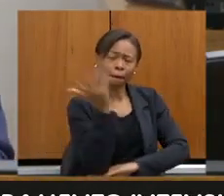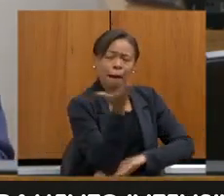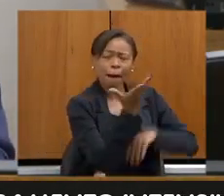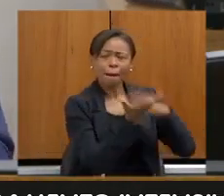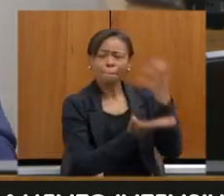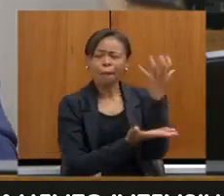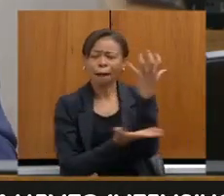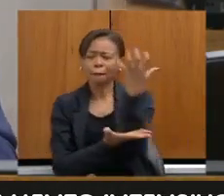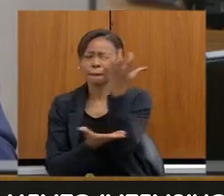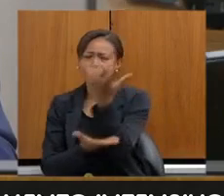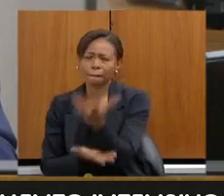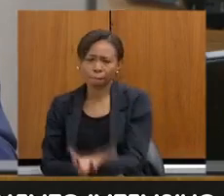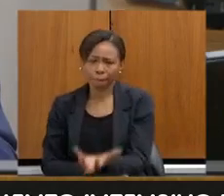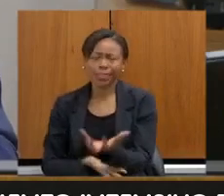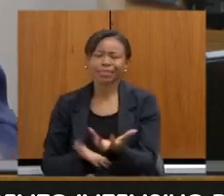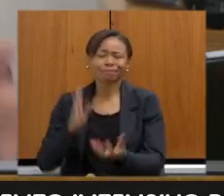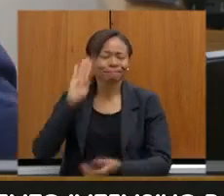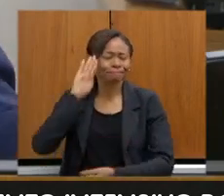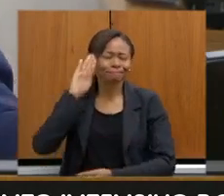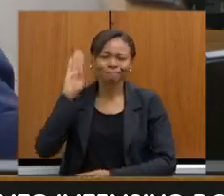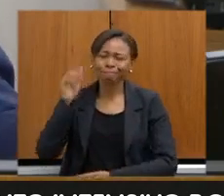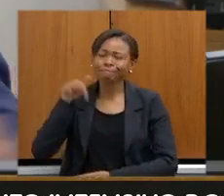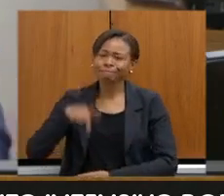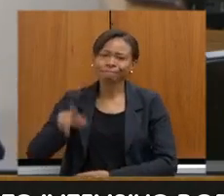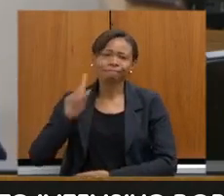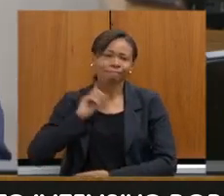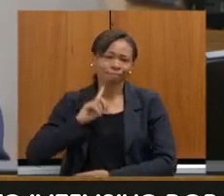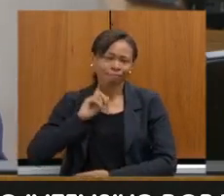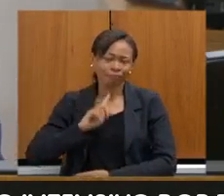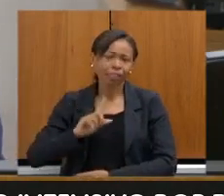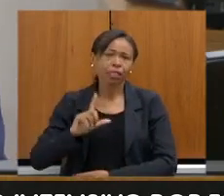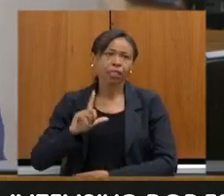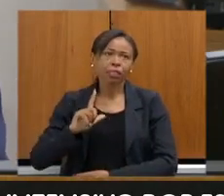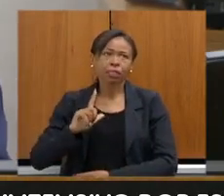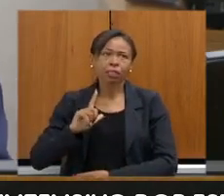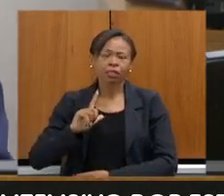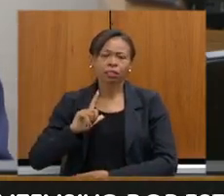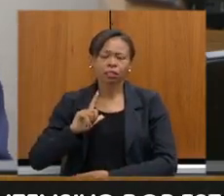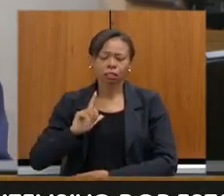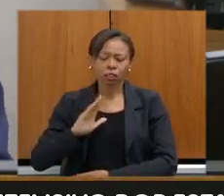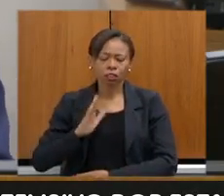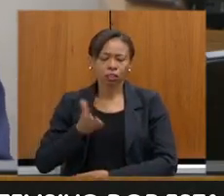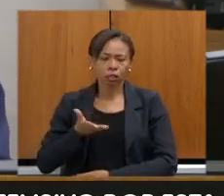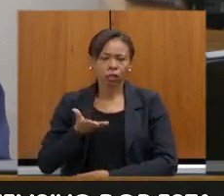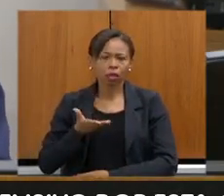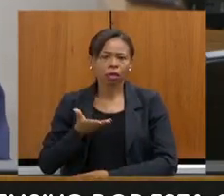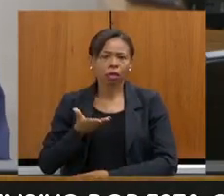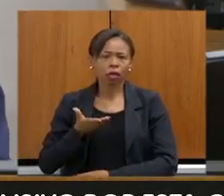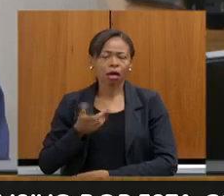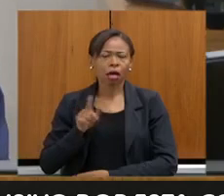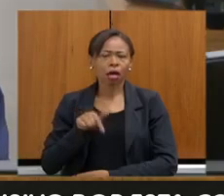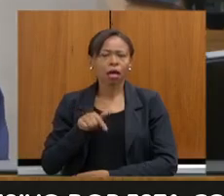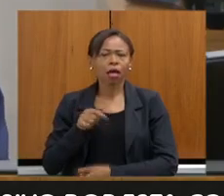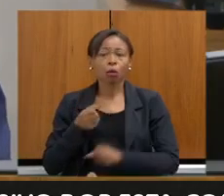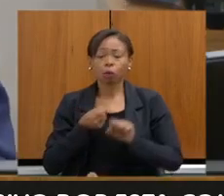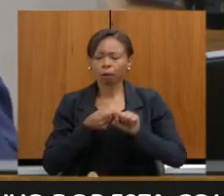uma, como nós colocamos aqui, é uma dimensão territorial